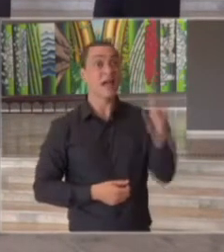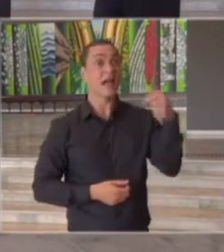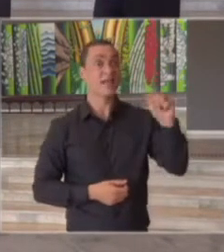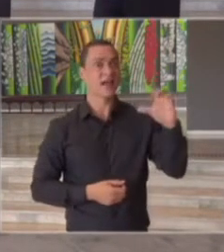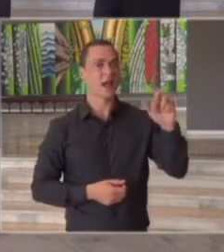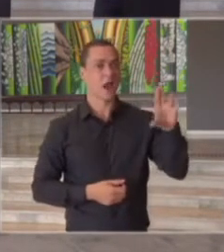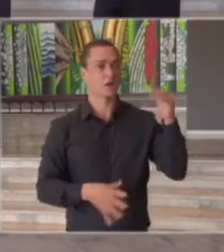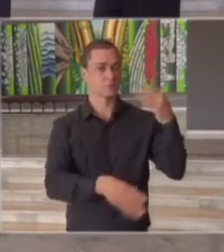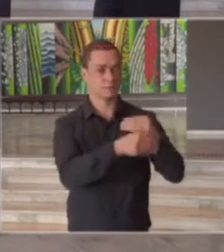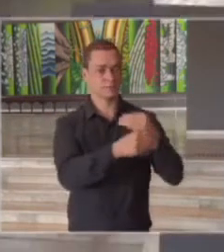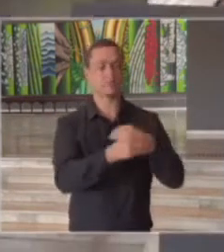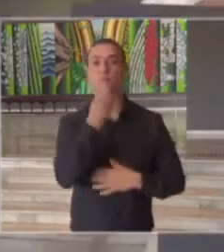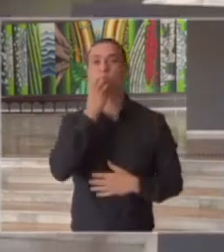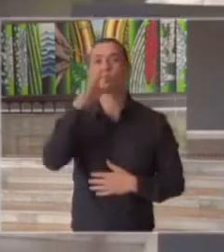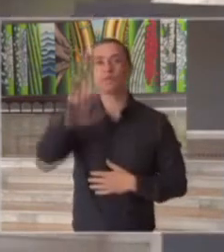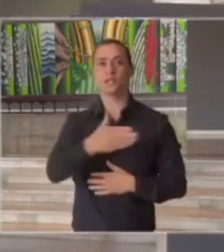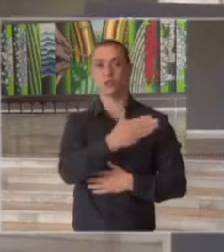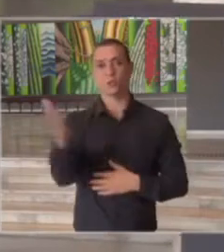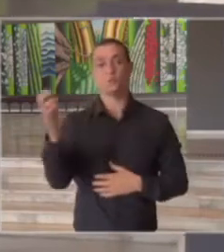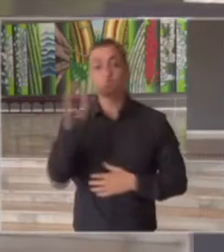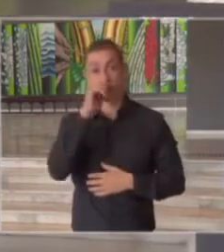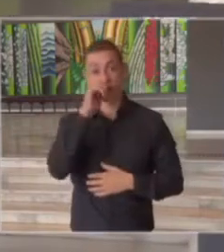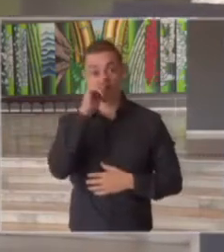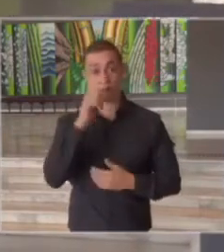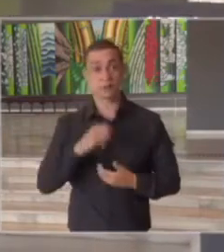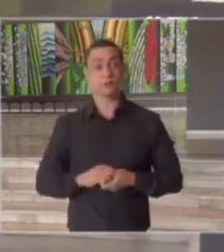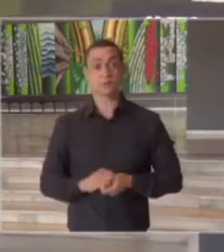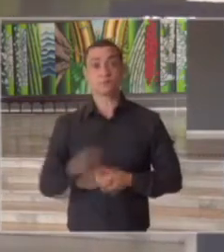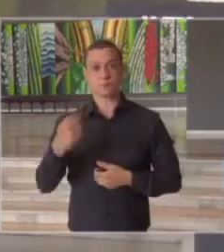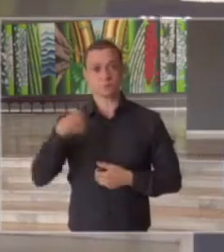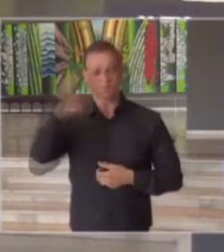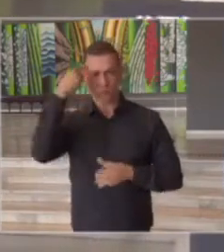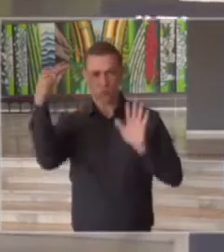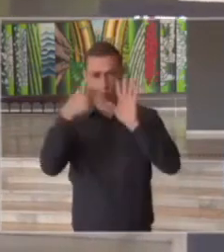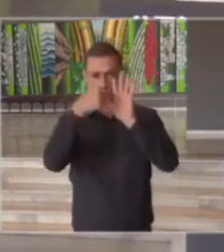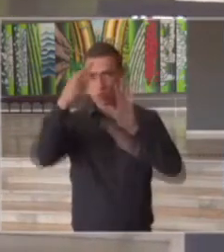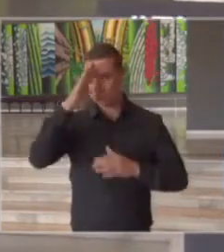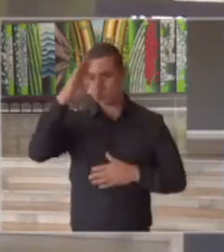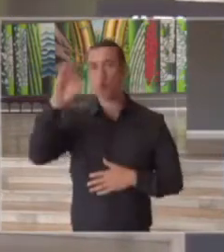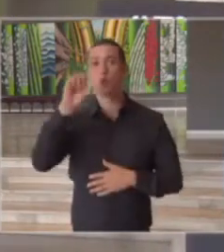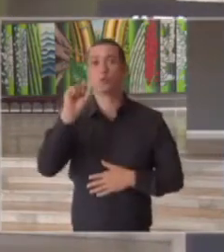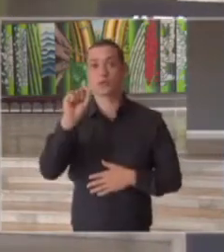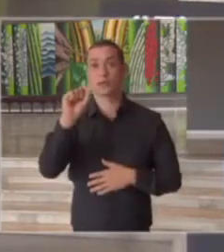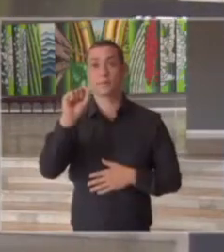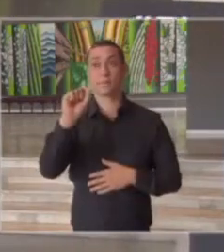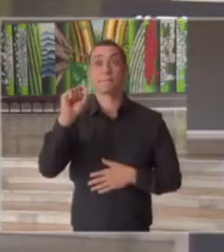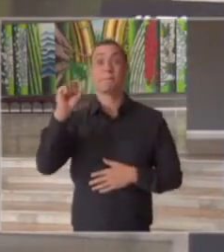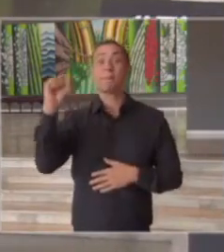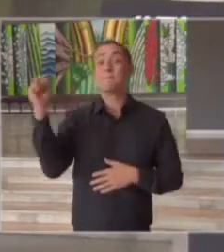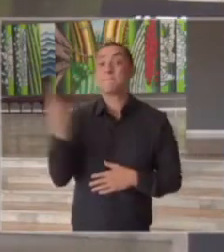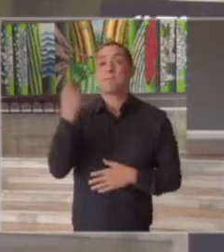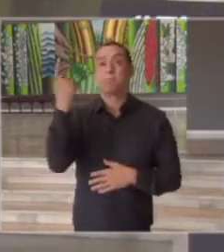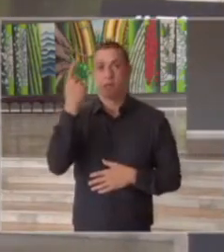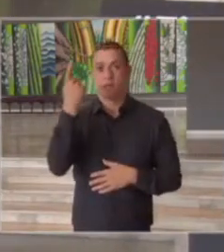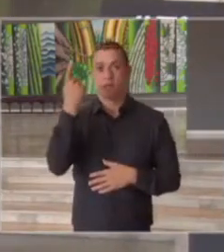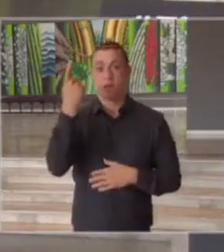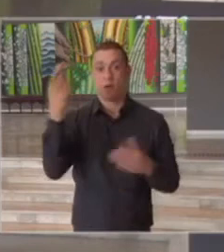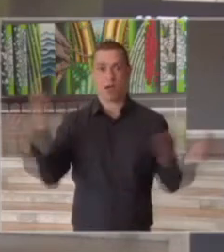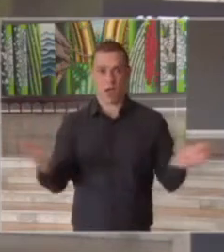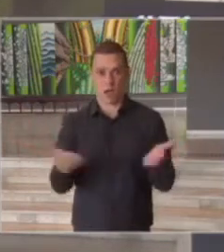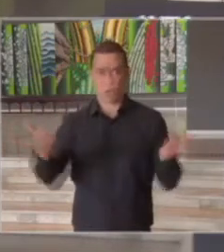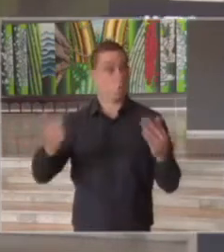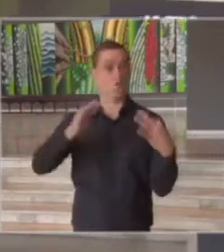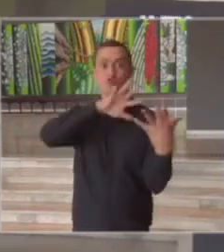Boa tarde a todos eu acho que o ponto principal aqui primeiro nós estamos vivendo do ponto de vista